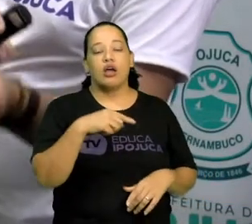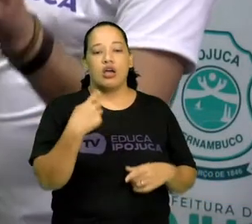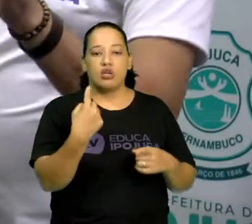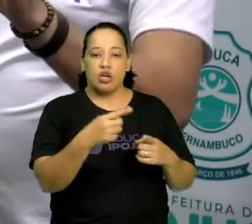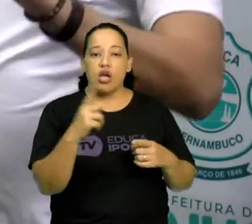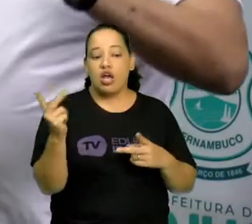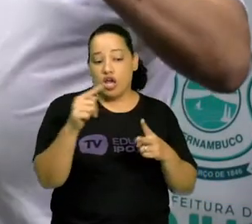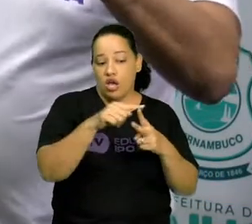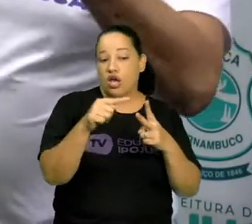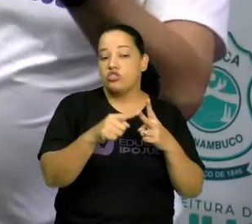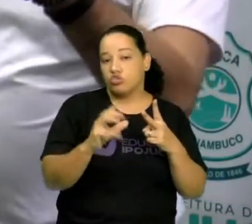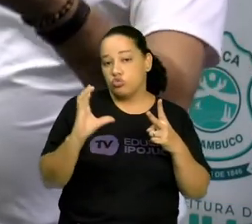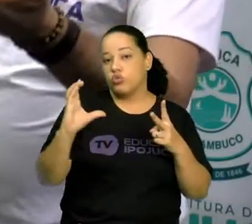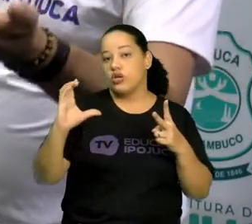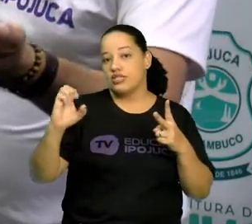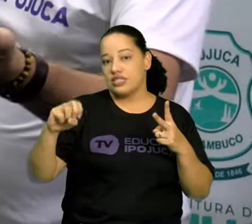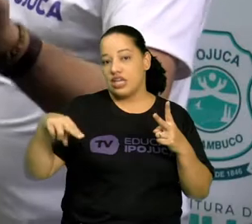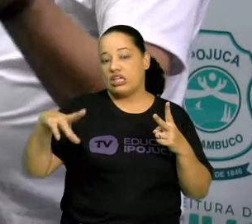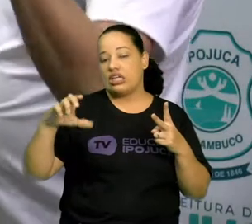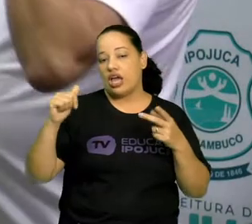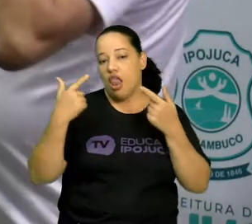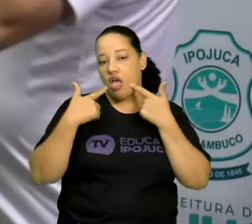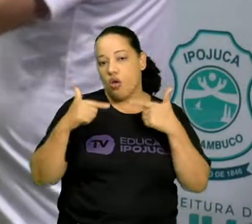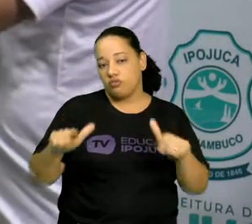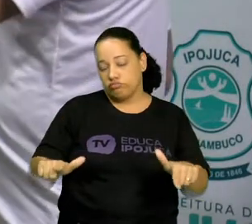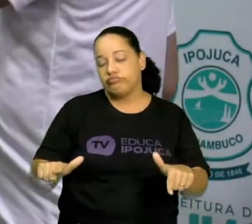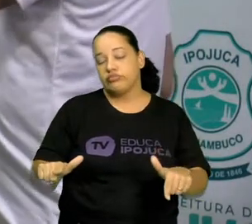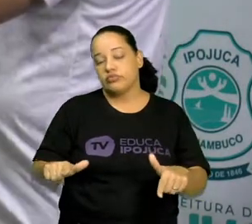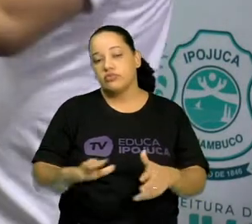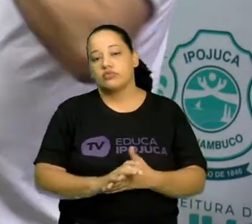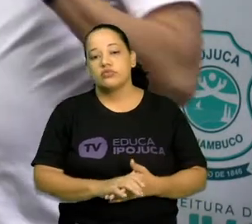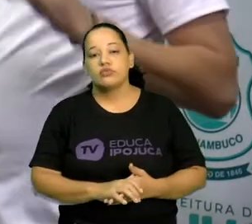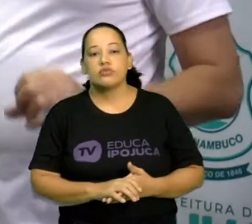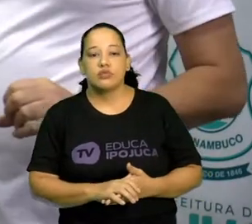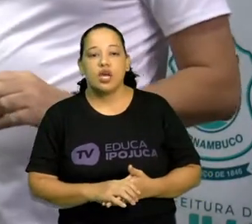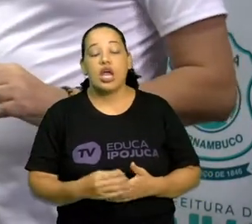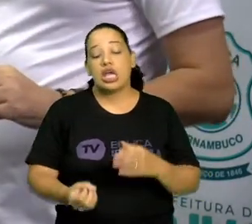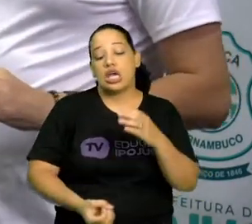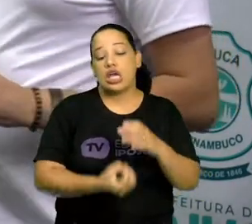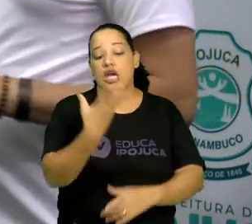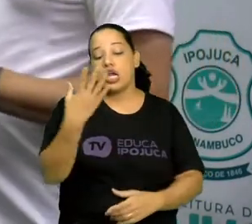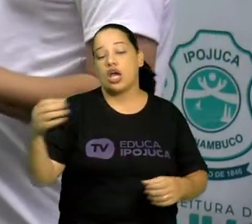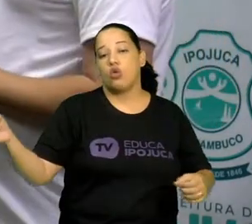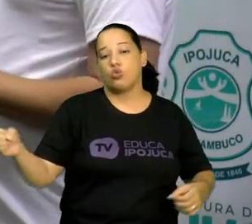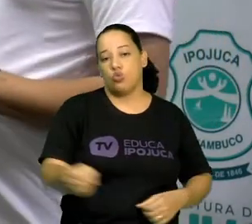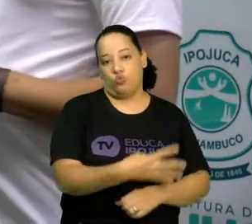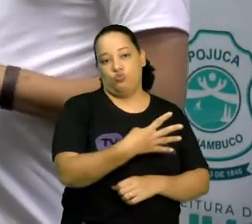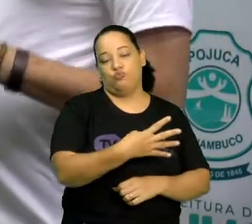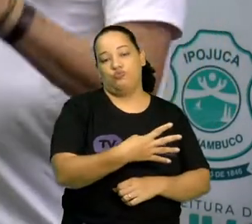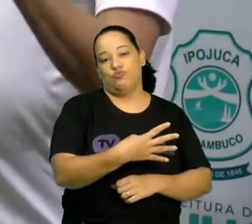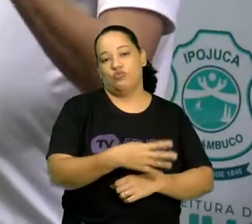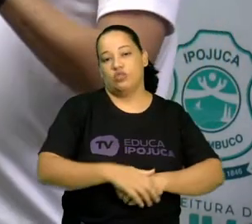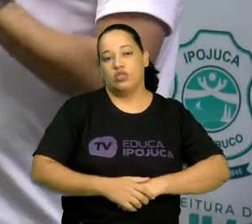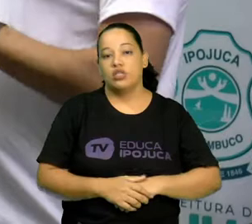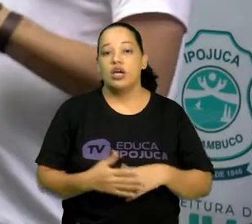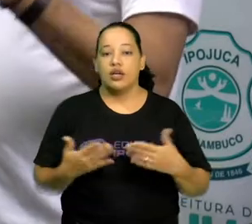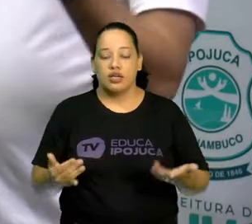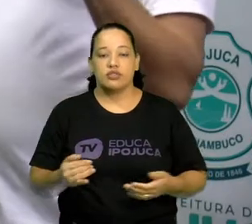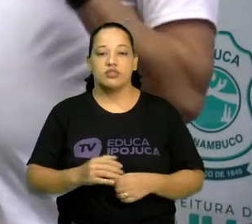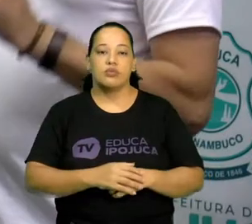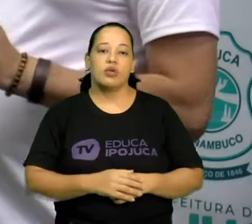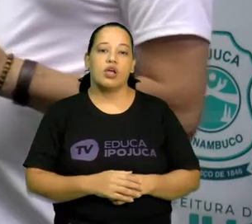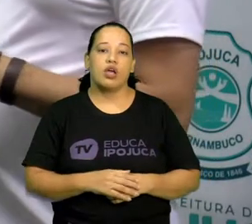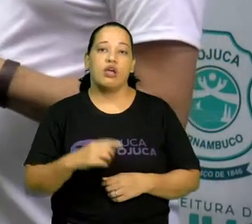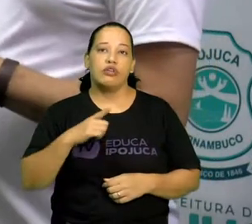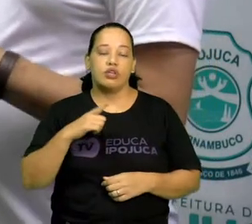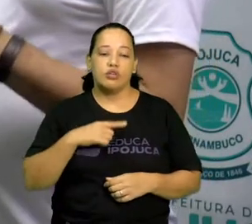cênica. Então ela usa as duas linguagens cênicas para criar algo novo. Quando estamos diante de